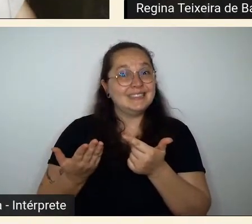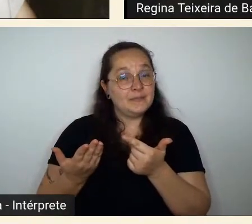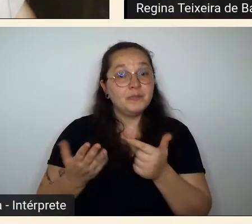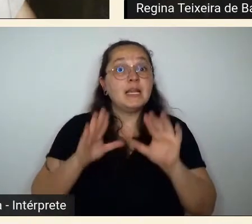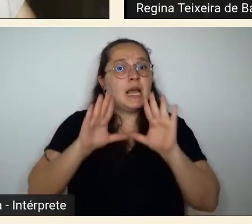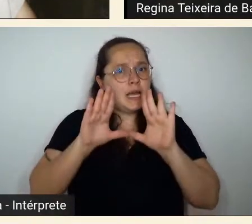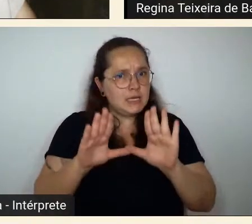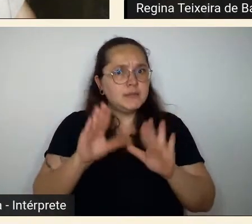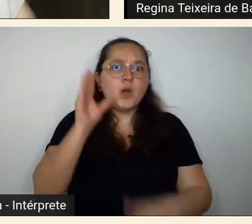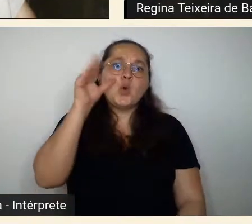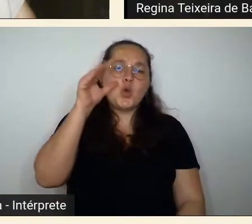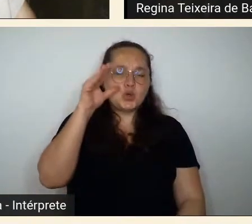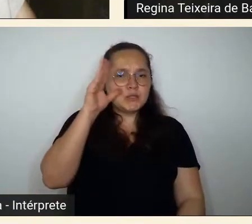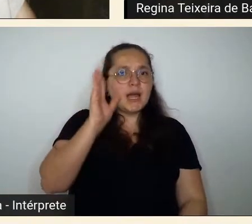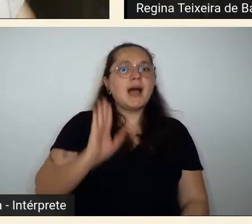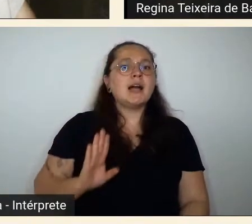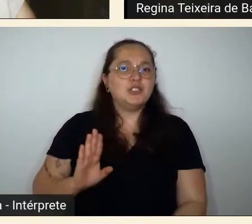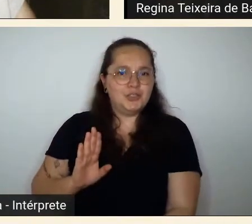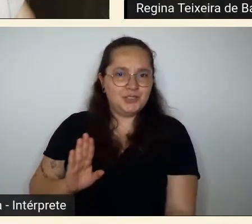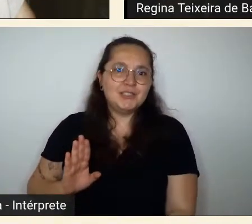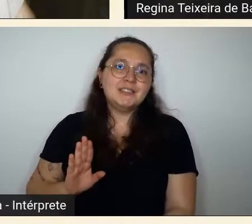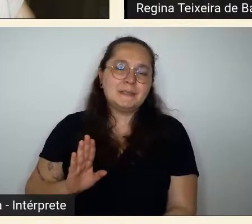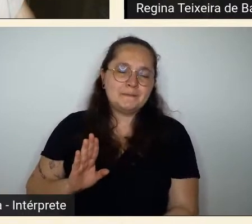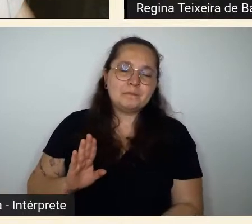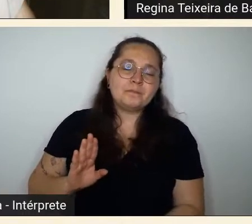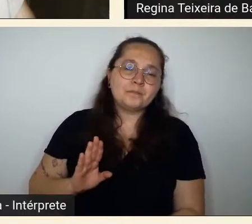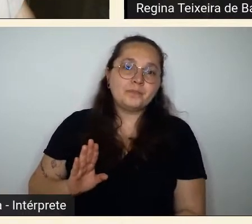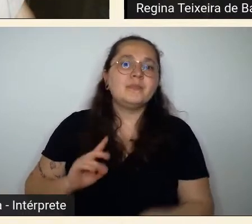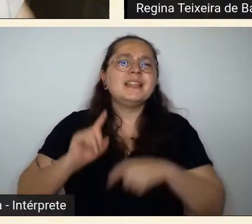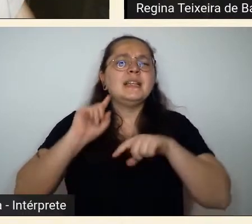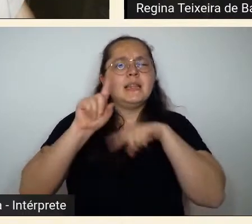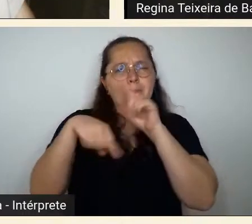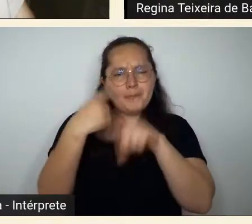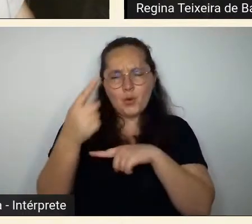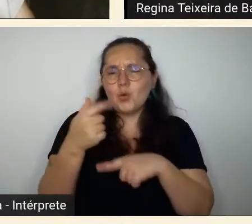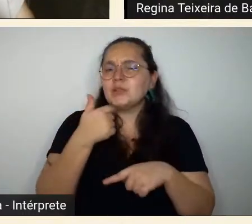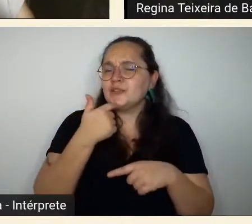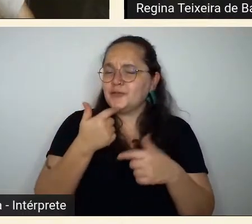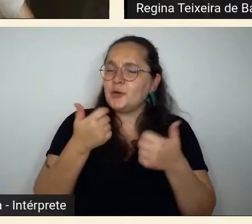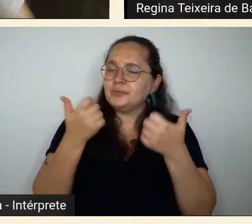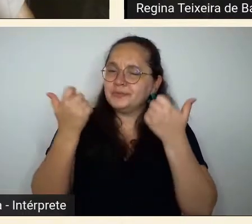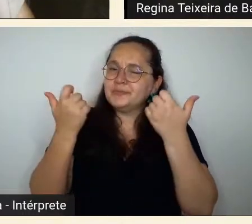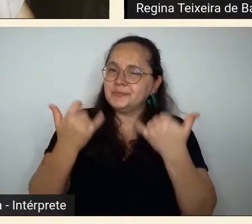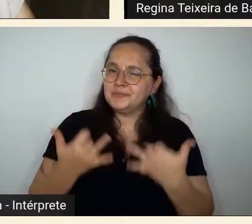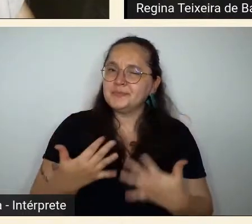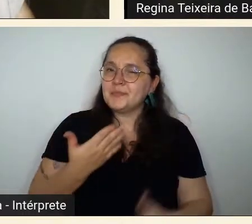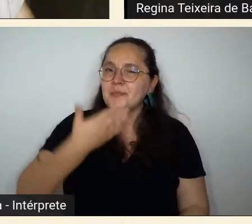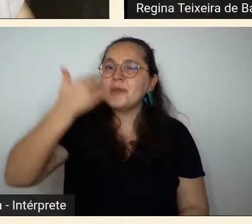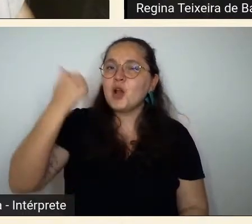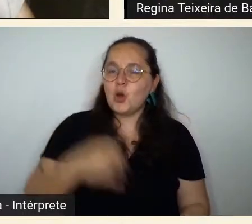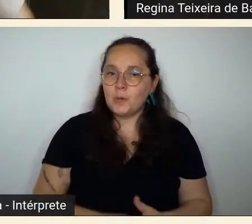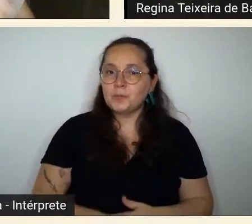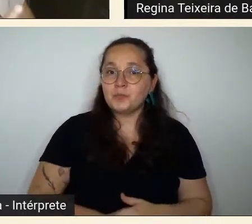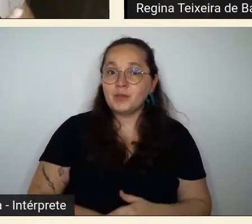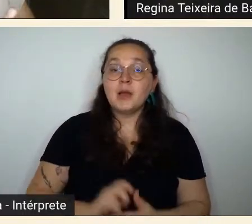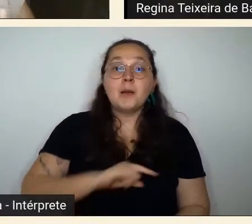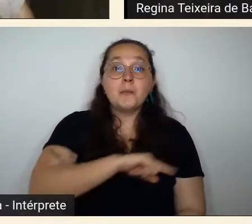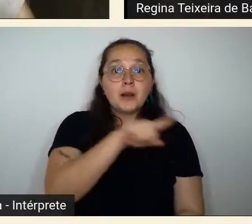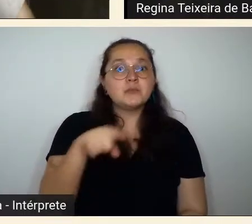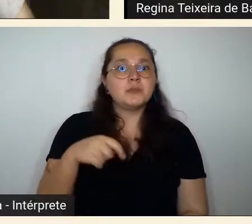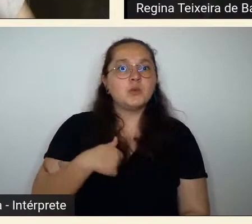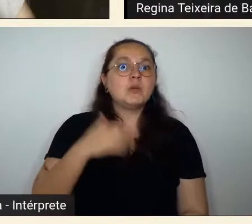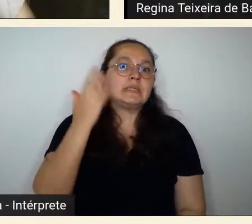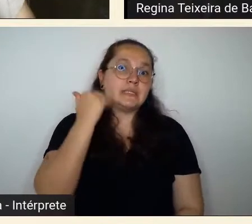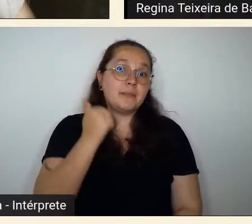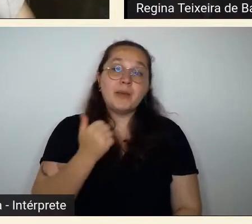curiosa e que eu ainda vou trazer à luz para que as pessoas tenham noção um pouquinho do que era São